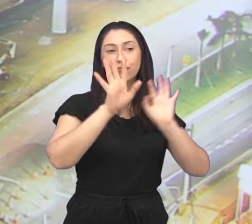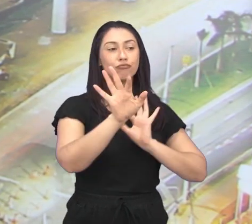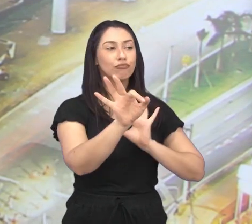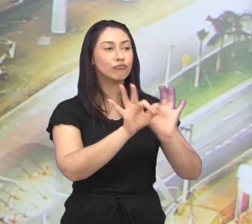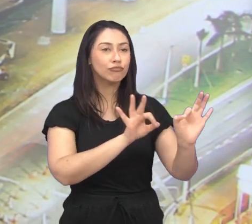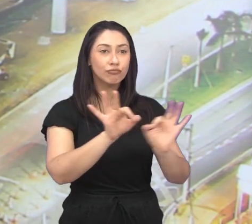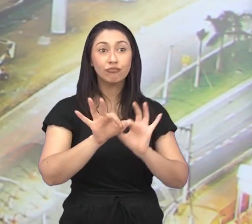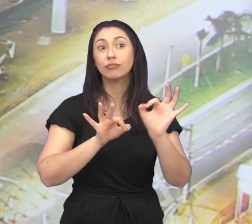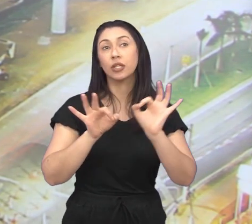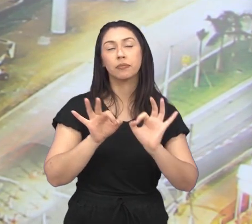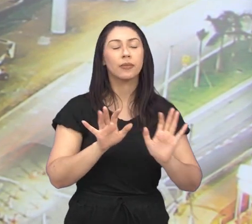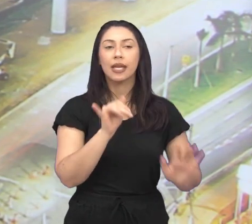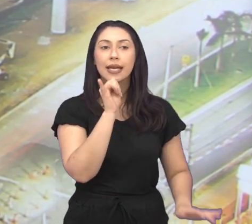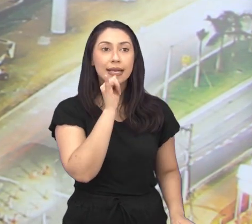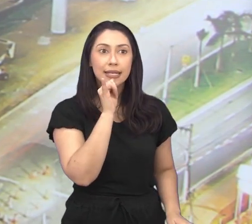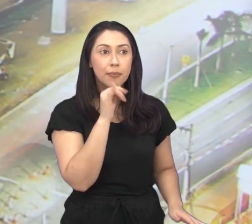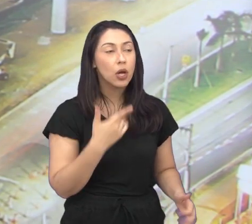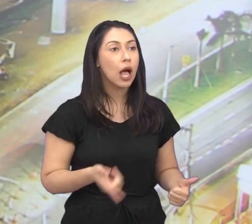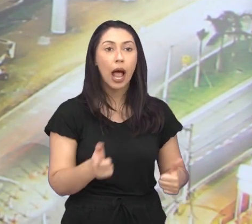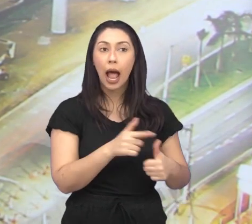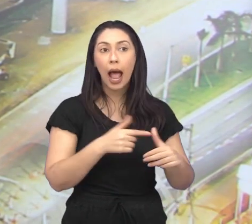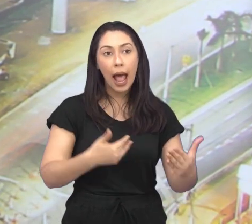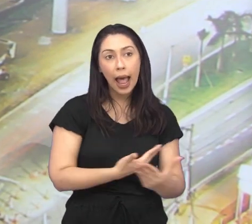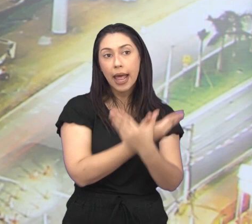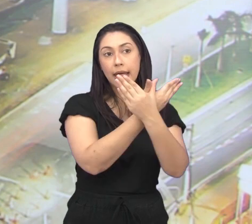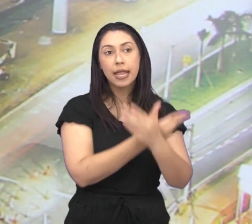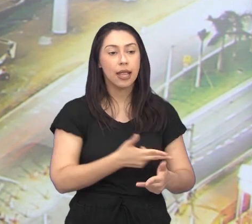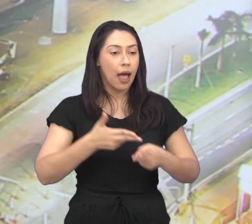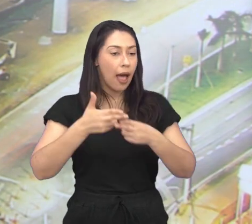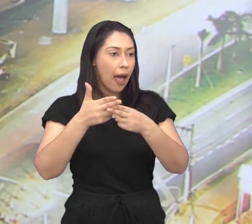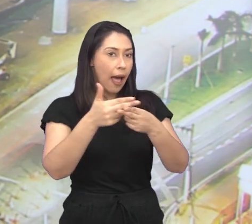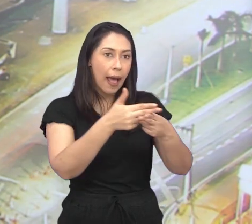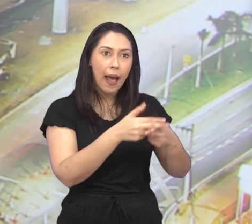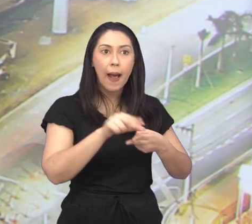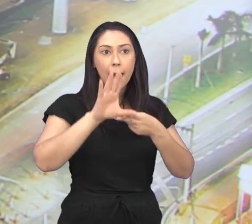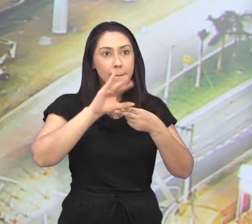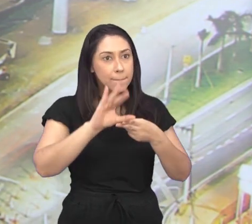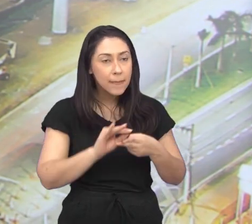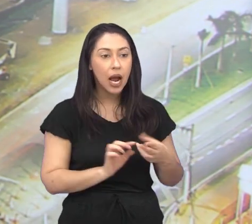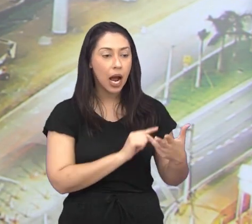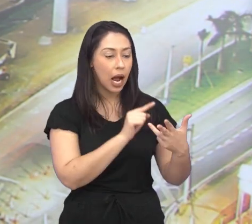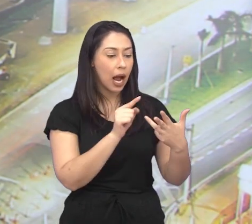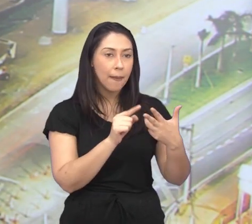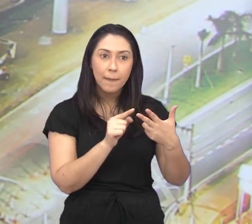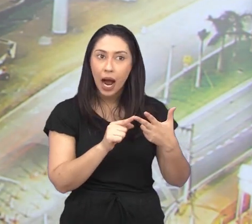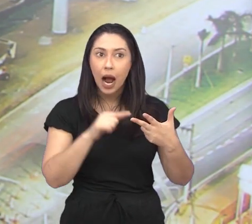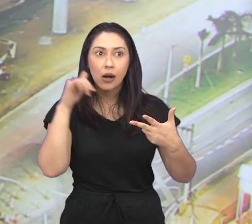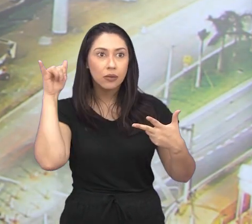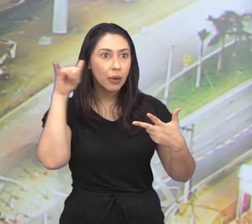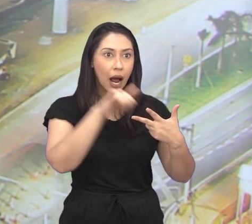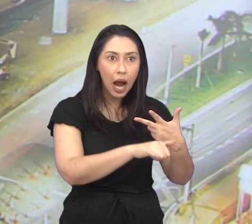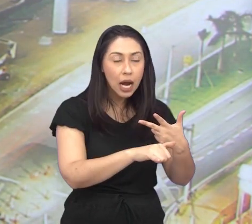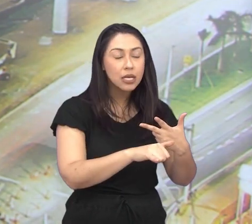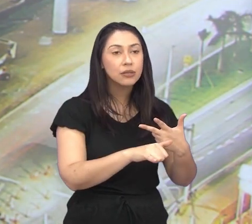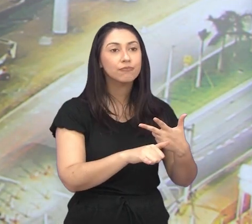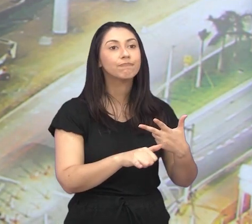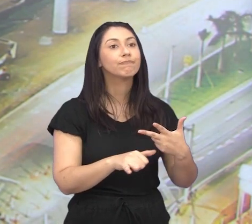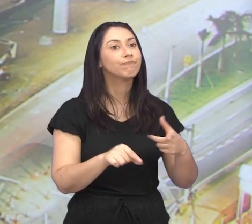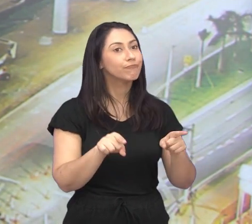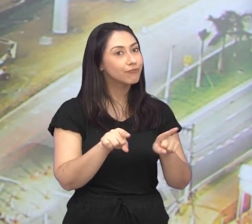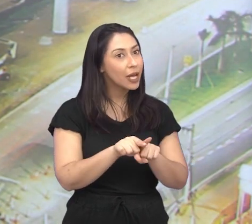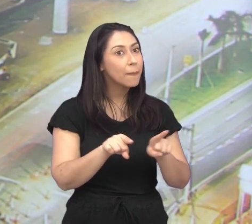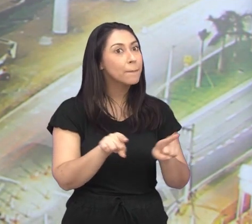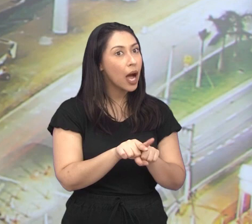desenvolvido. São exemplos, ITA, INPE, Embraer, a grande indústria de São José dos Campos,